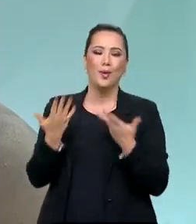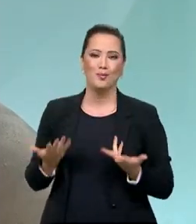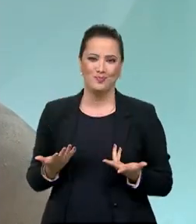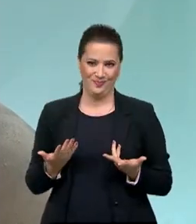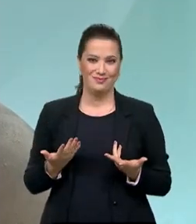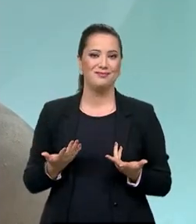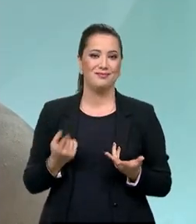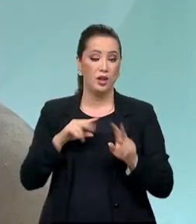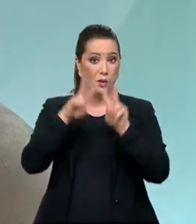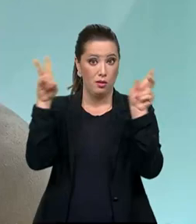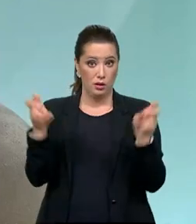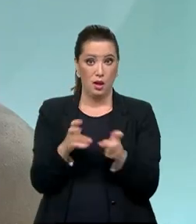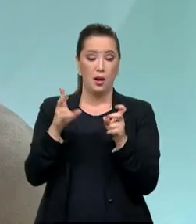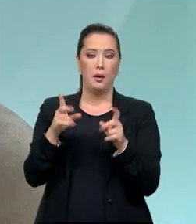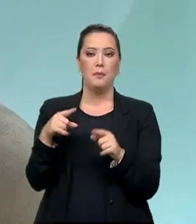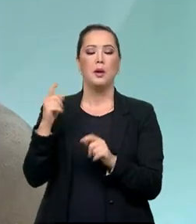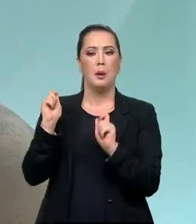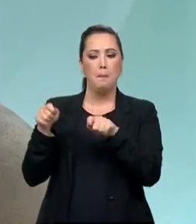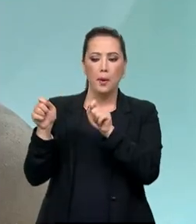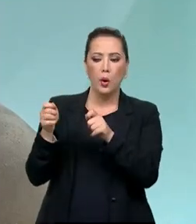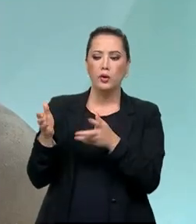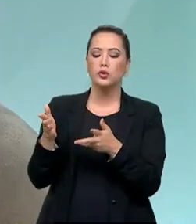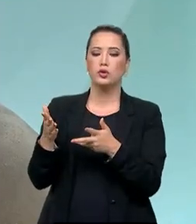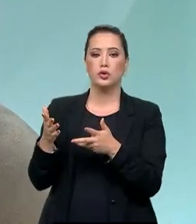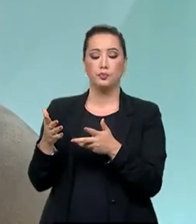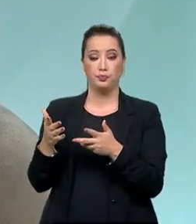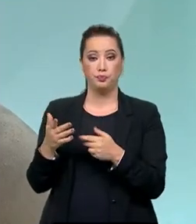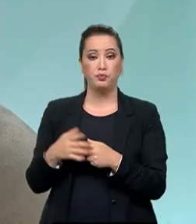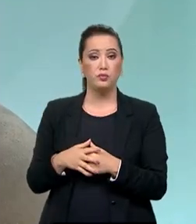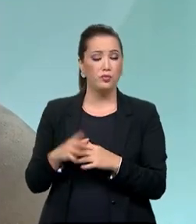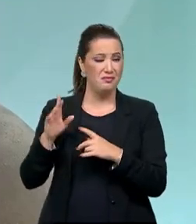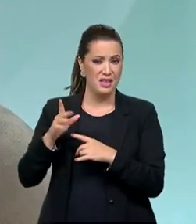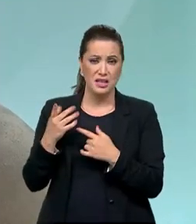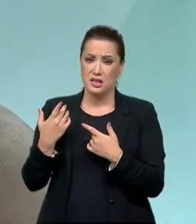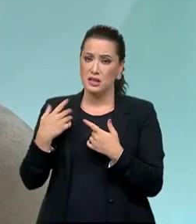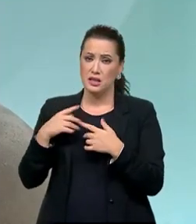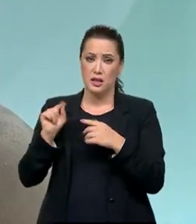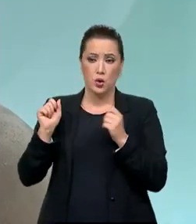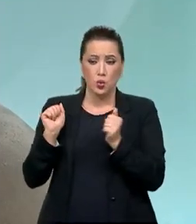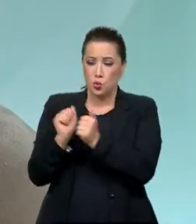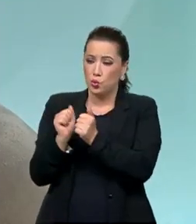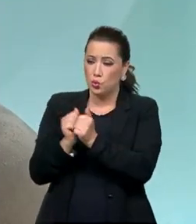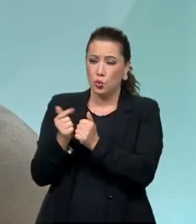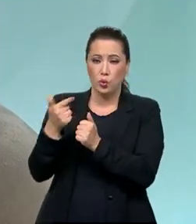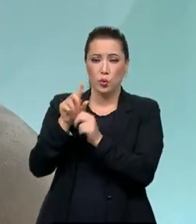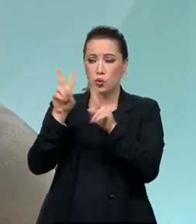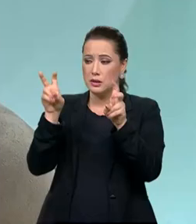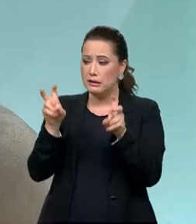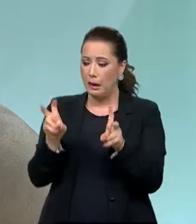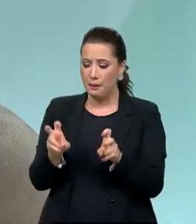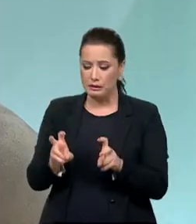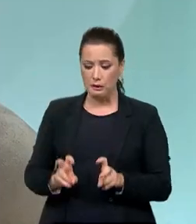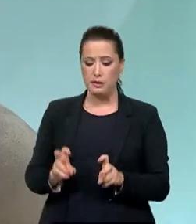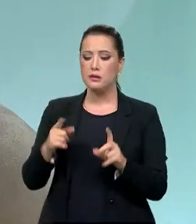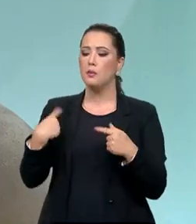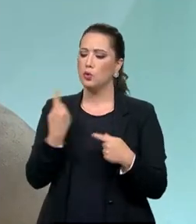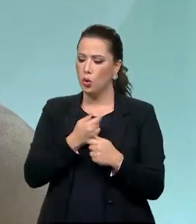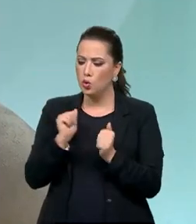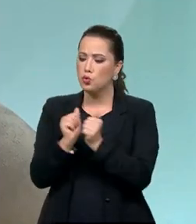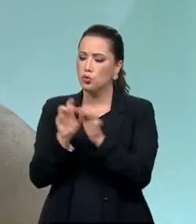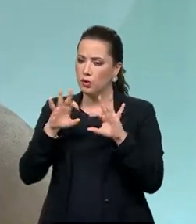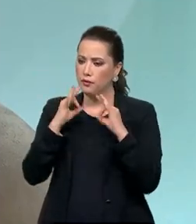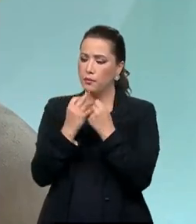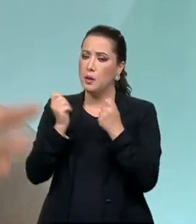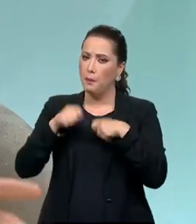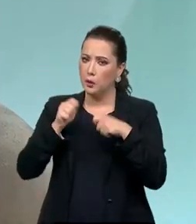Então, eu penso que é um tema que pode enfrentar todos esses temas com maior eficácia. Nós falamos muito